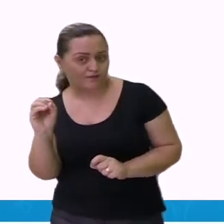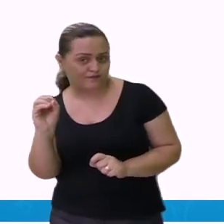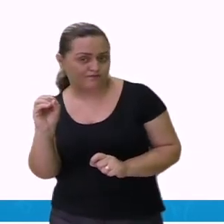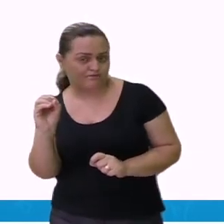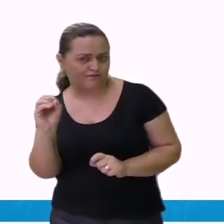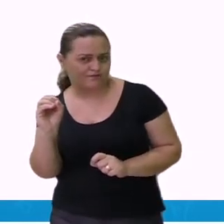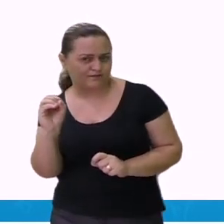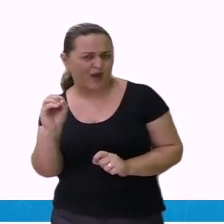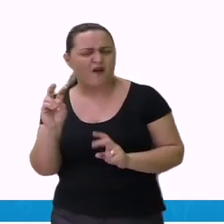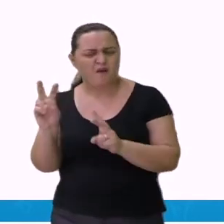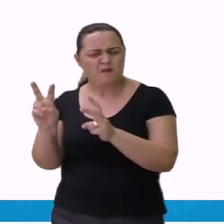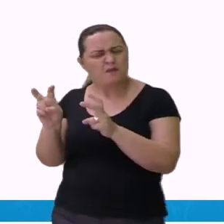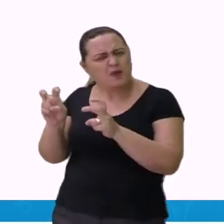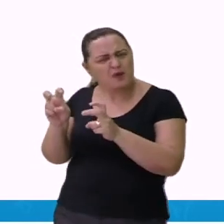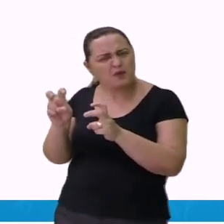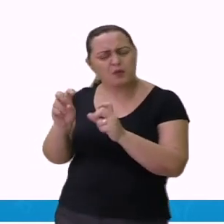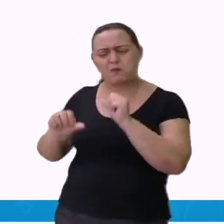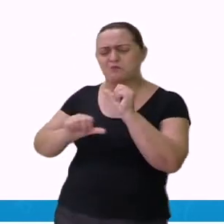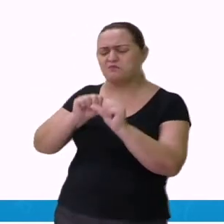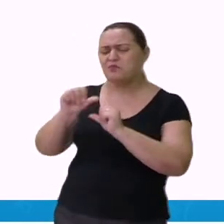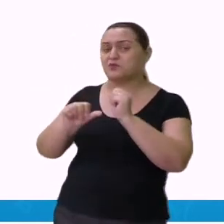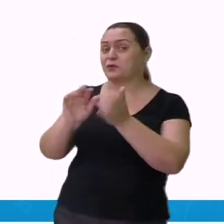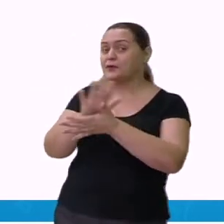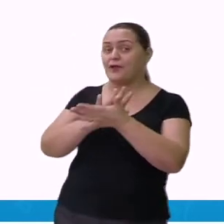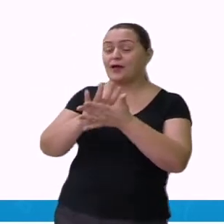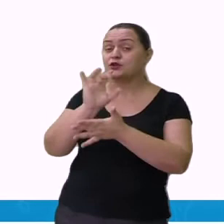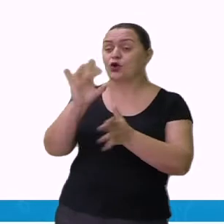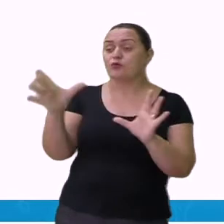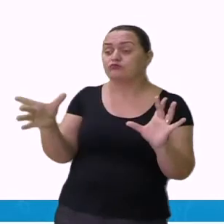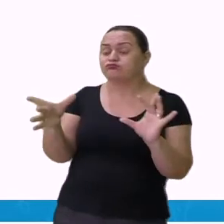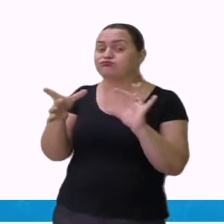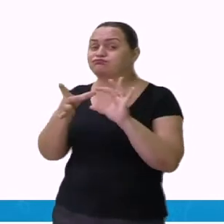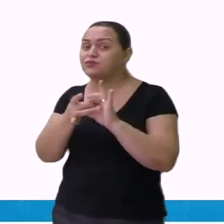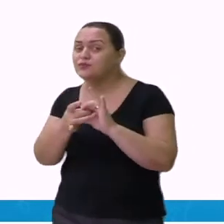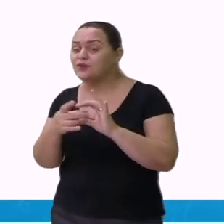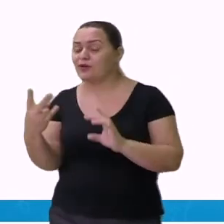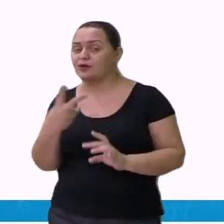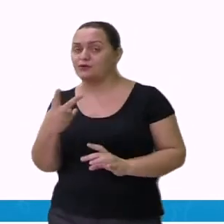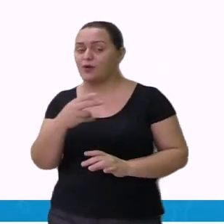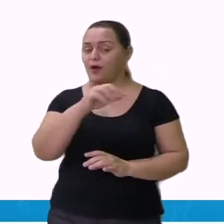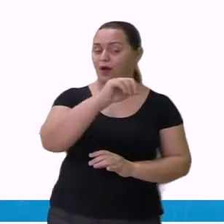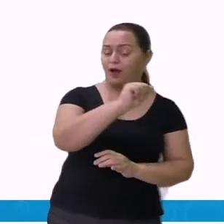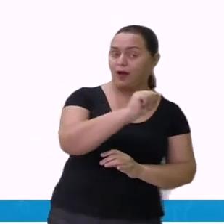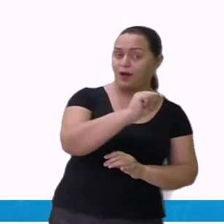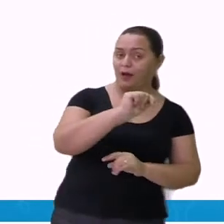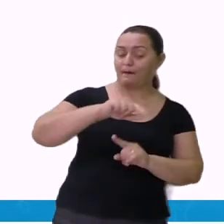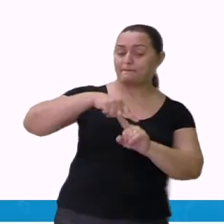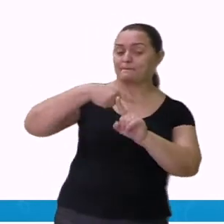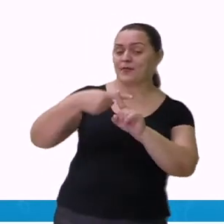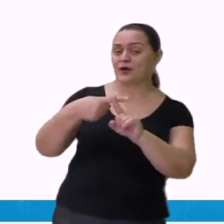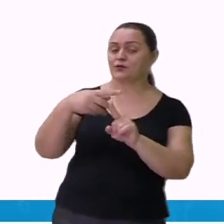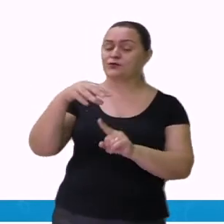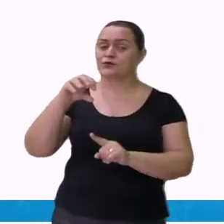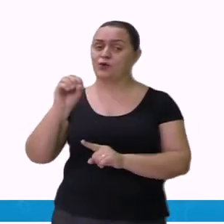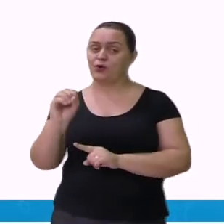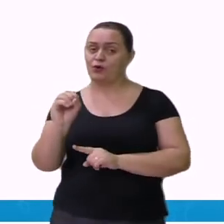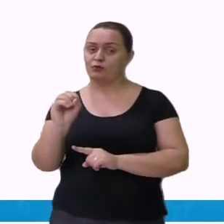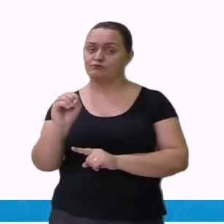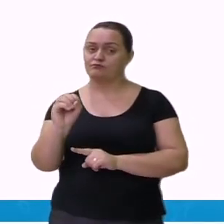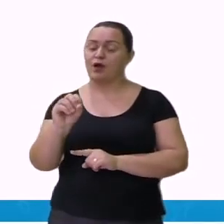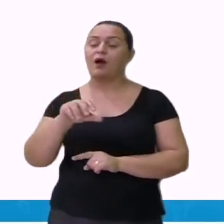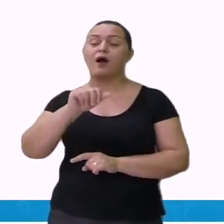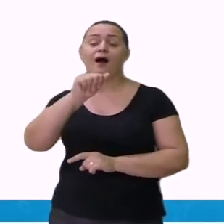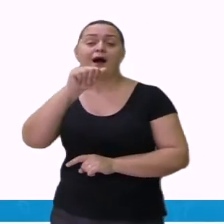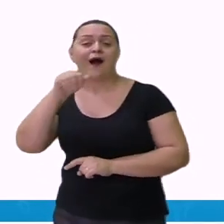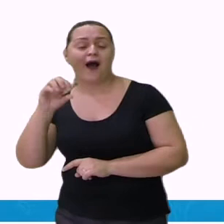em nada, somente uniu as duas letras. Então, A mais o artigo O forma